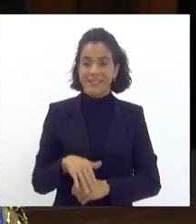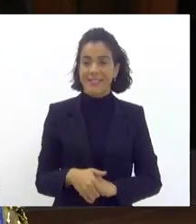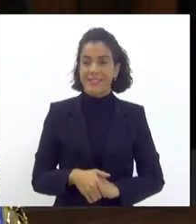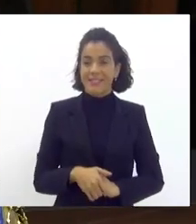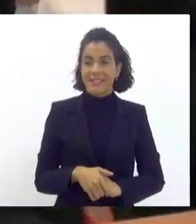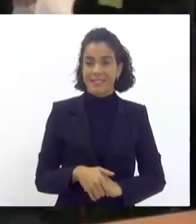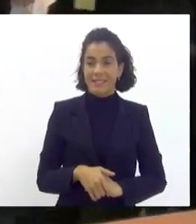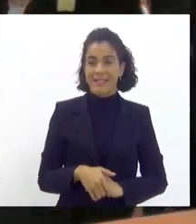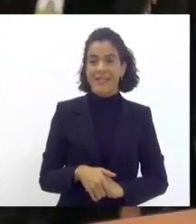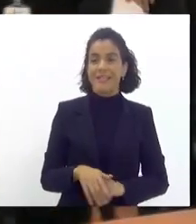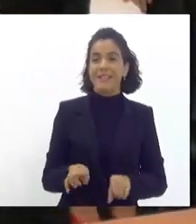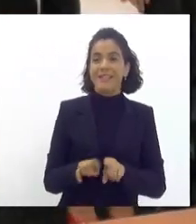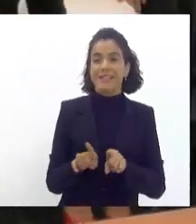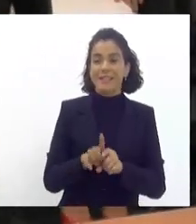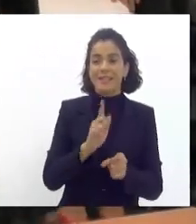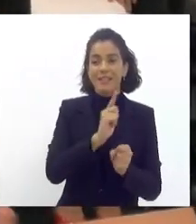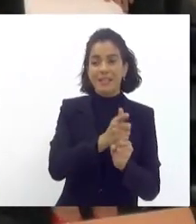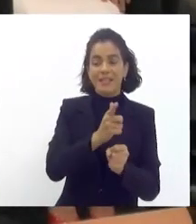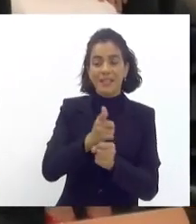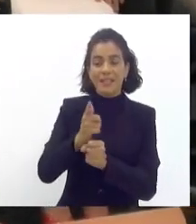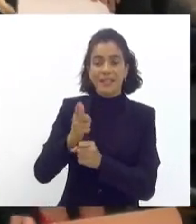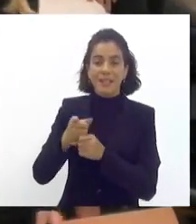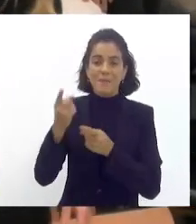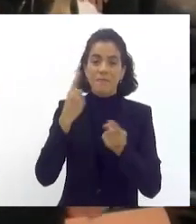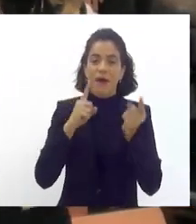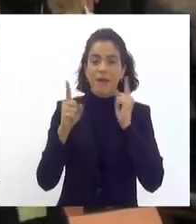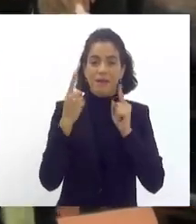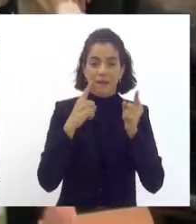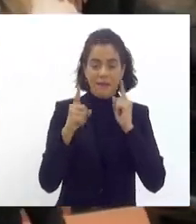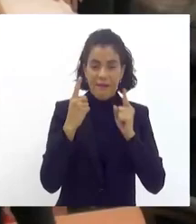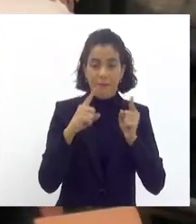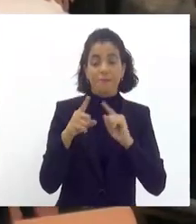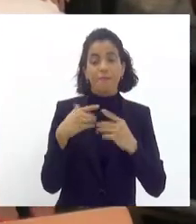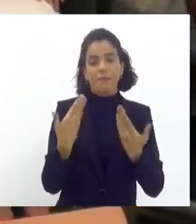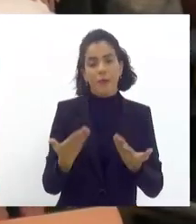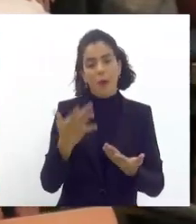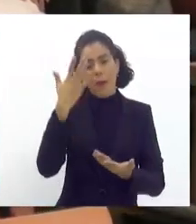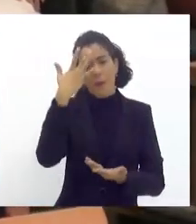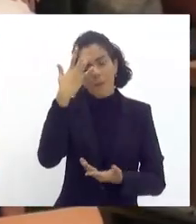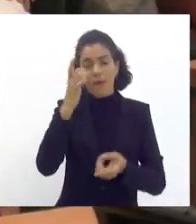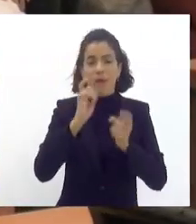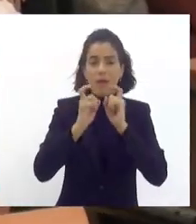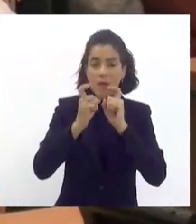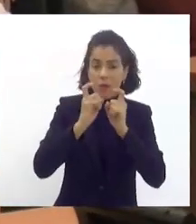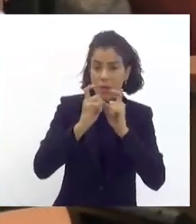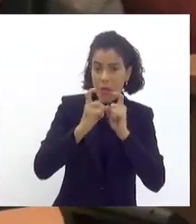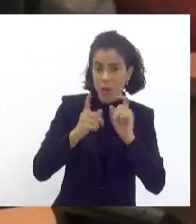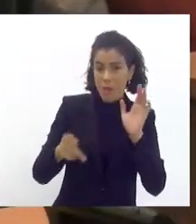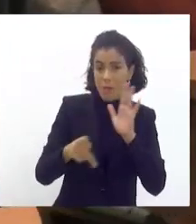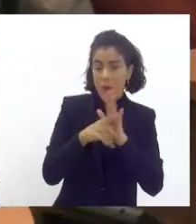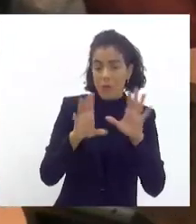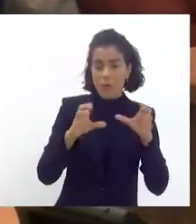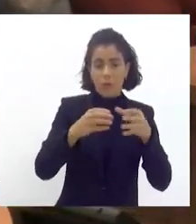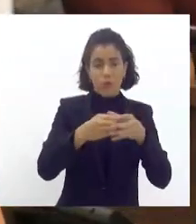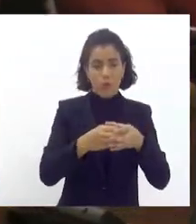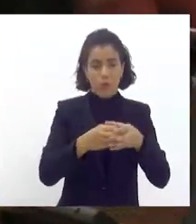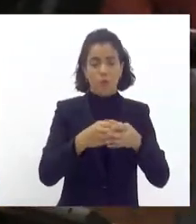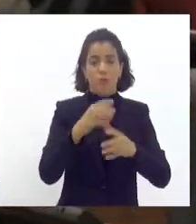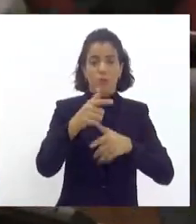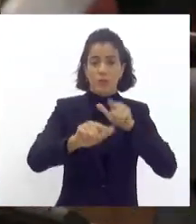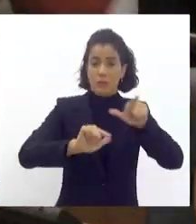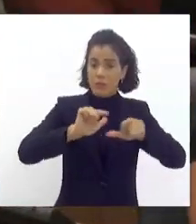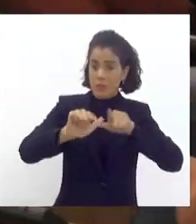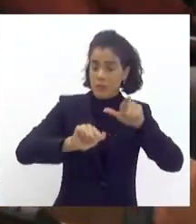e da liga das agremiações de Maricá que é a minha cidade amanhã nós vamos fazer uma reunião do GT exatamente com a